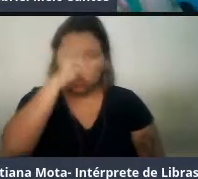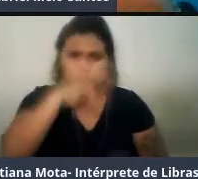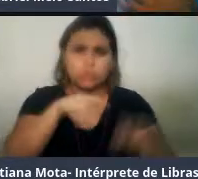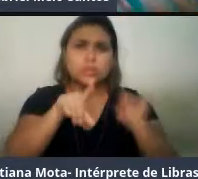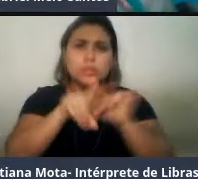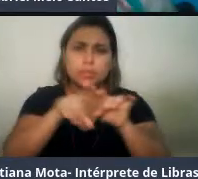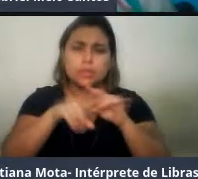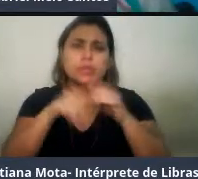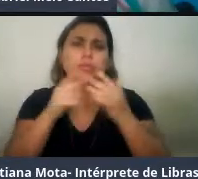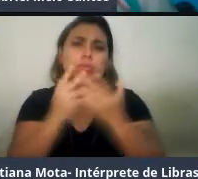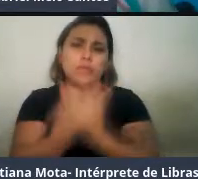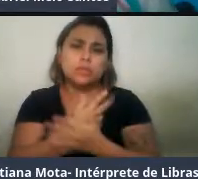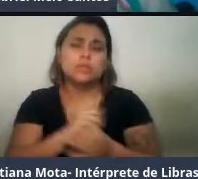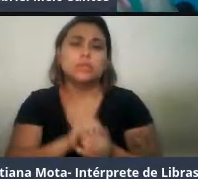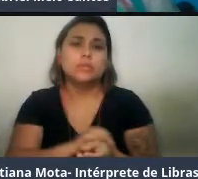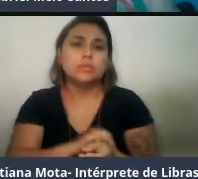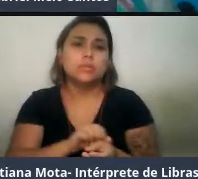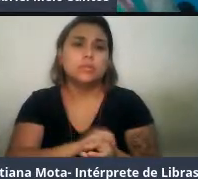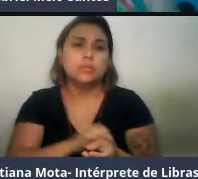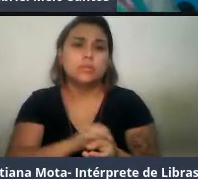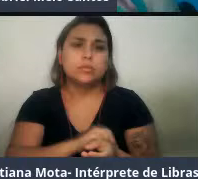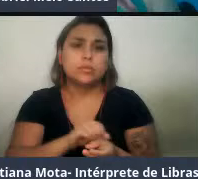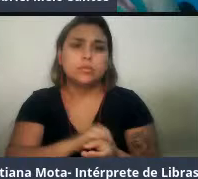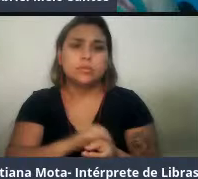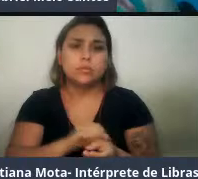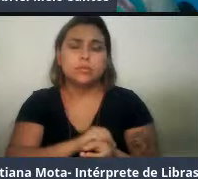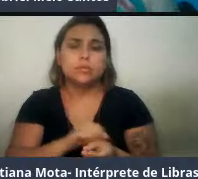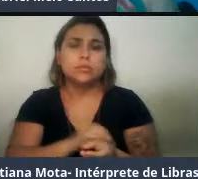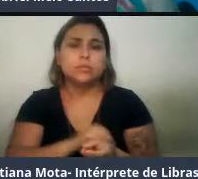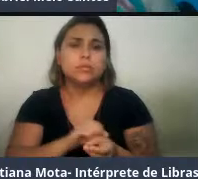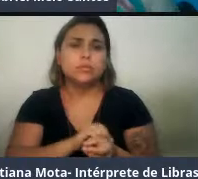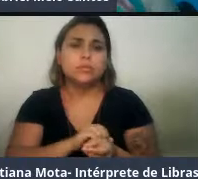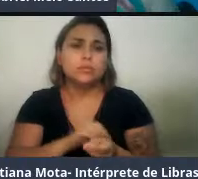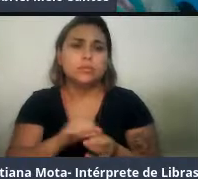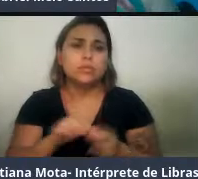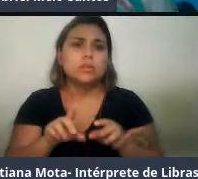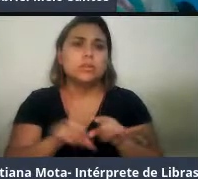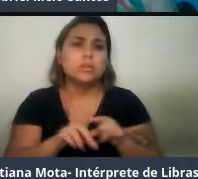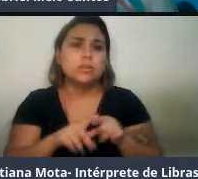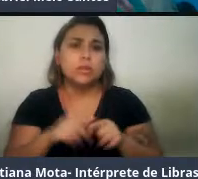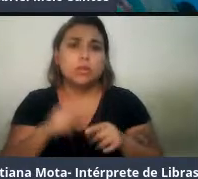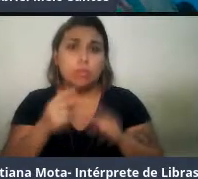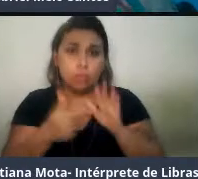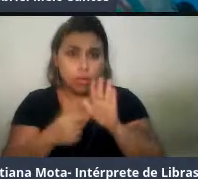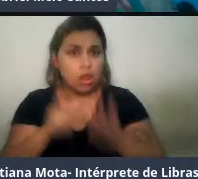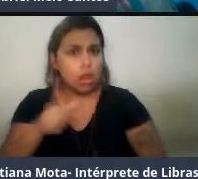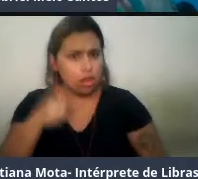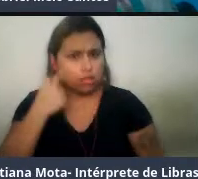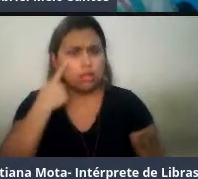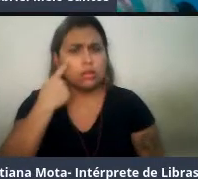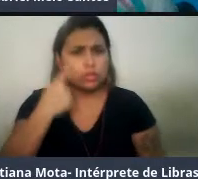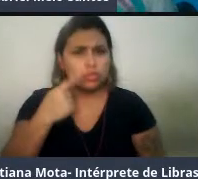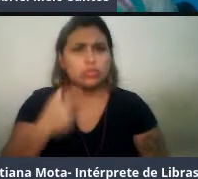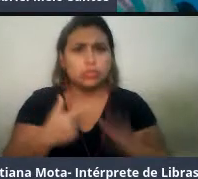inimaginável, mas elas são espécies que divergiram recentemente, mas algo que é interessante de falar aqui, por exemplo,